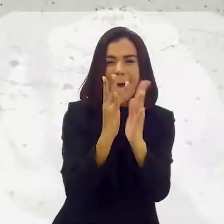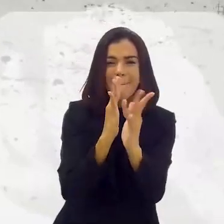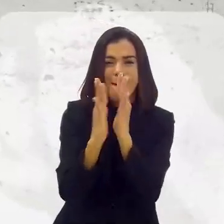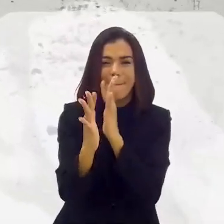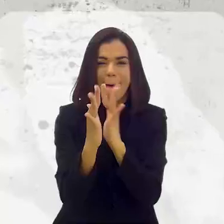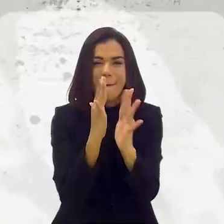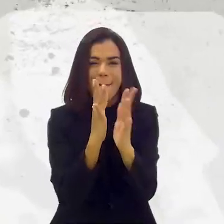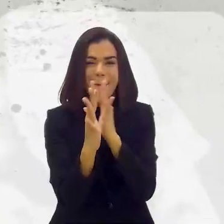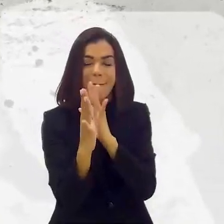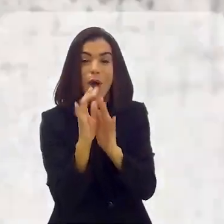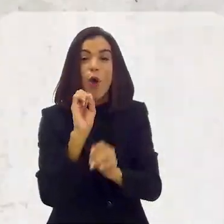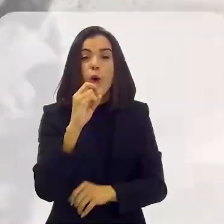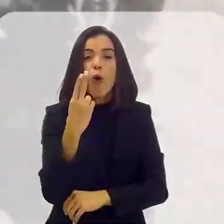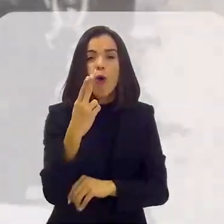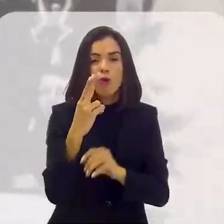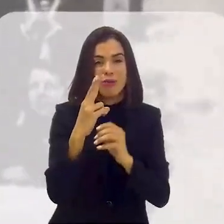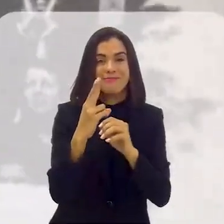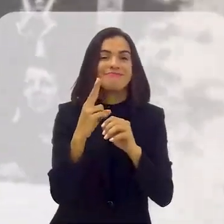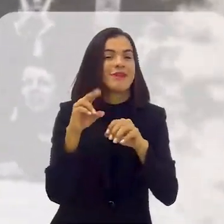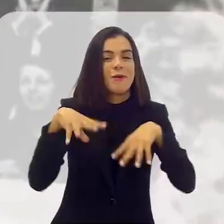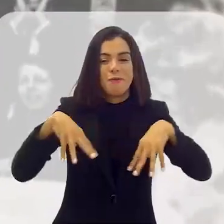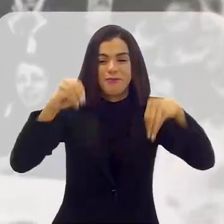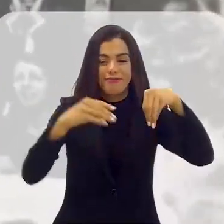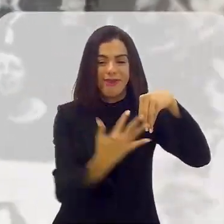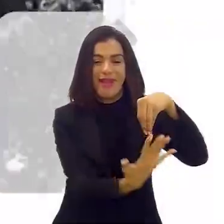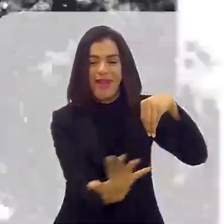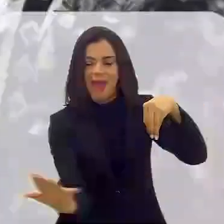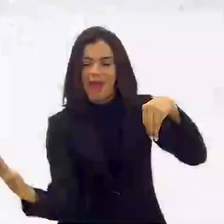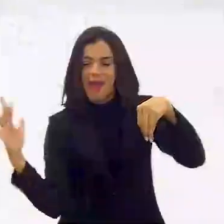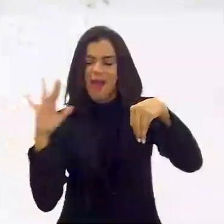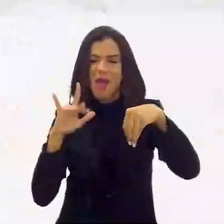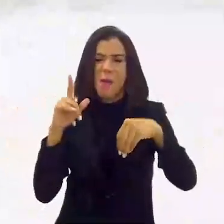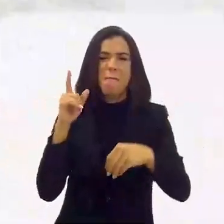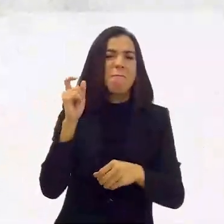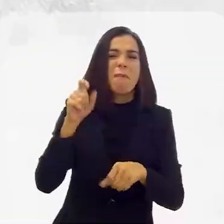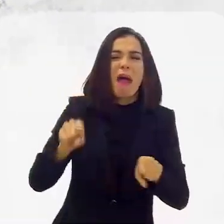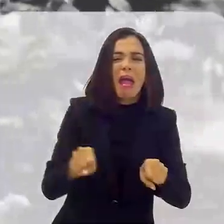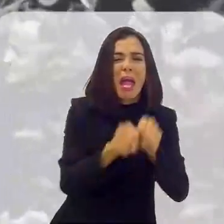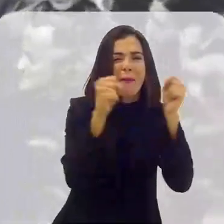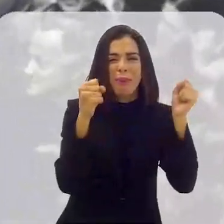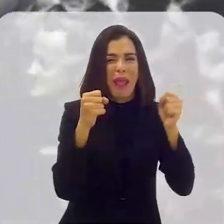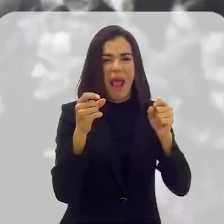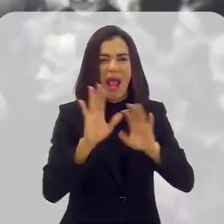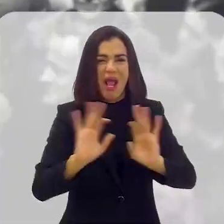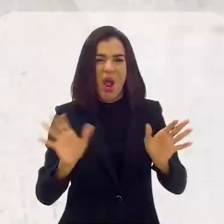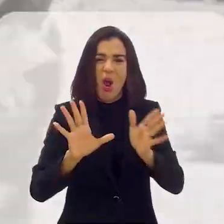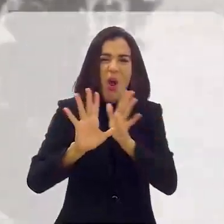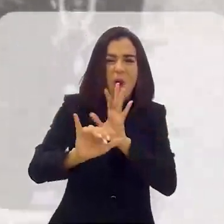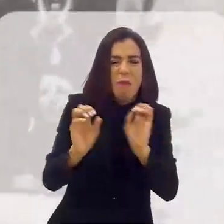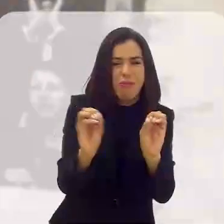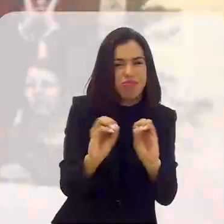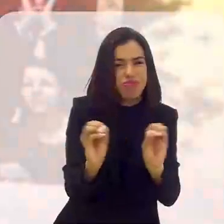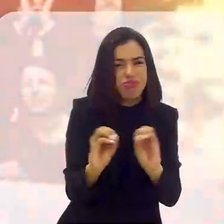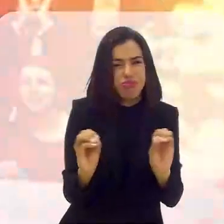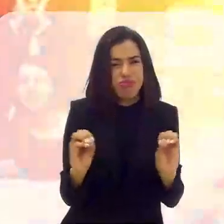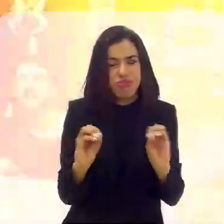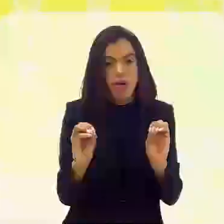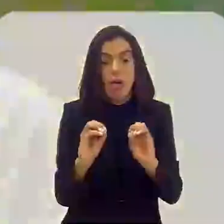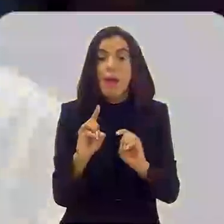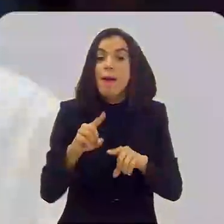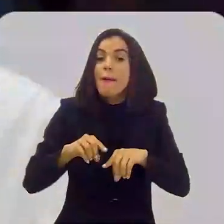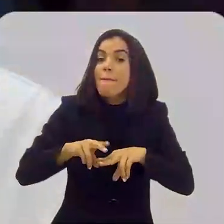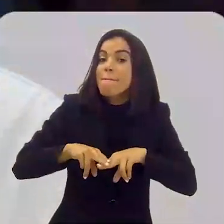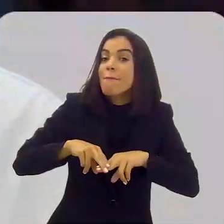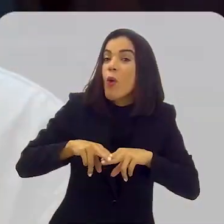cheias ou quando no seu entorno há uma multidão. Não para depredar, vandalizar, roubar,